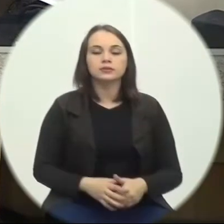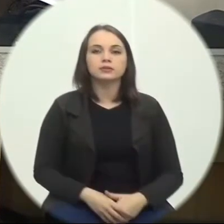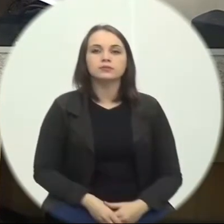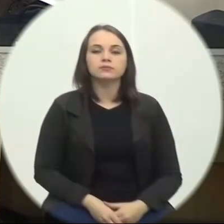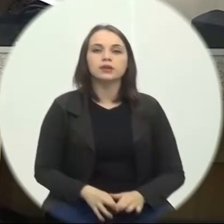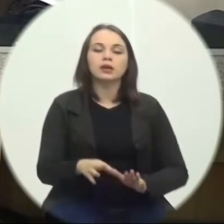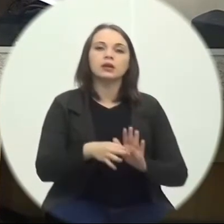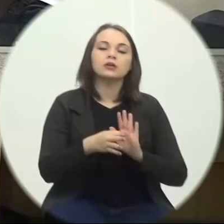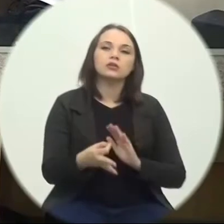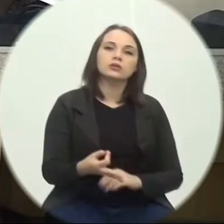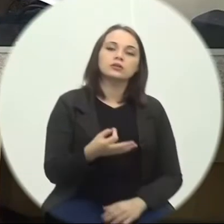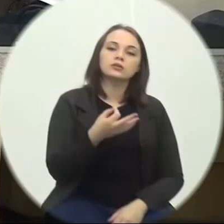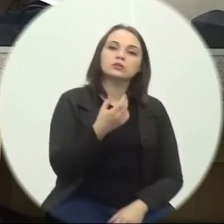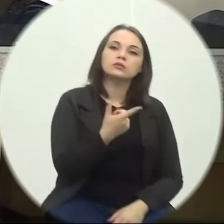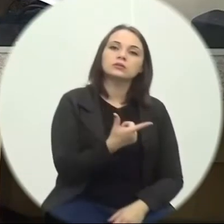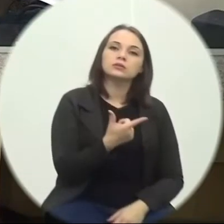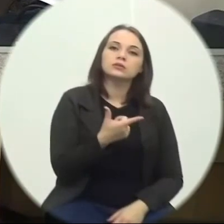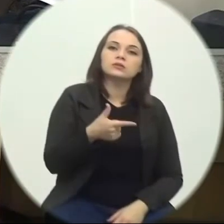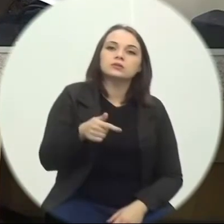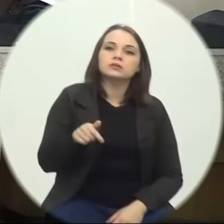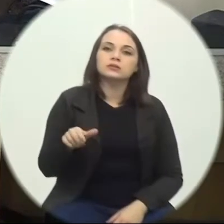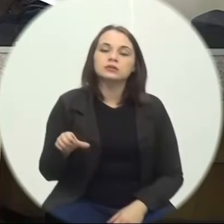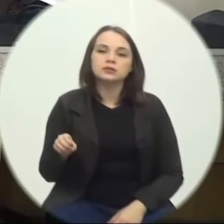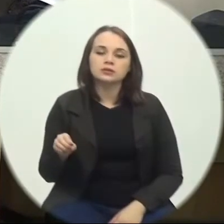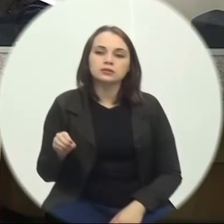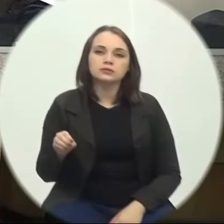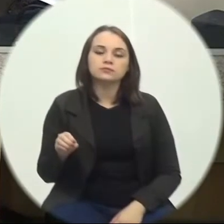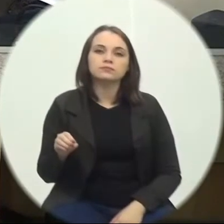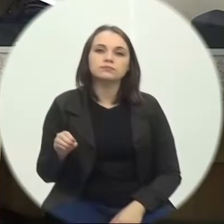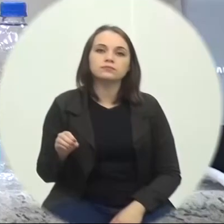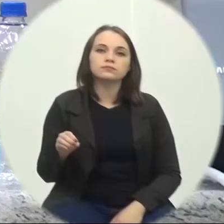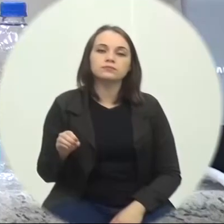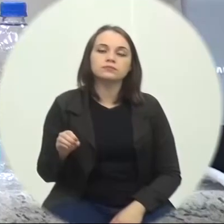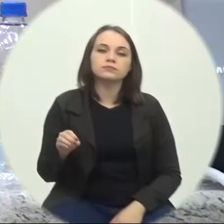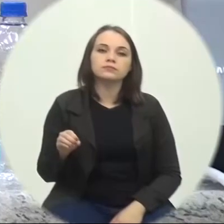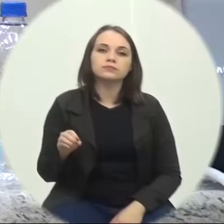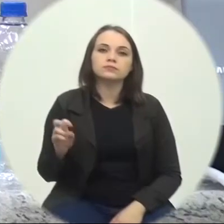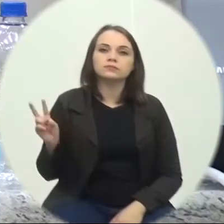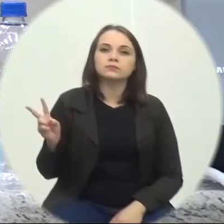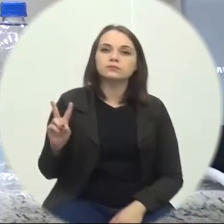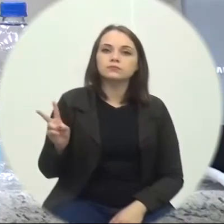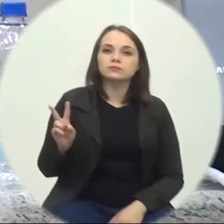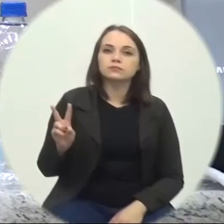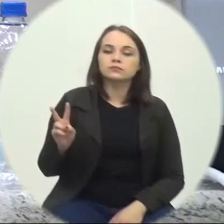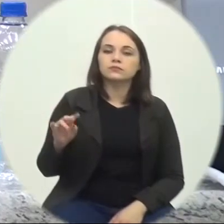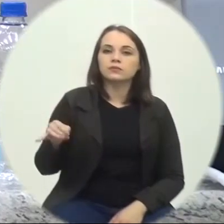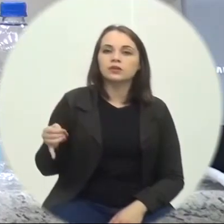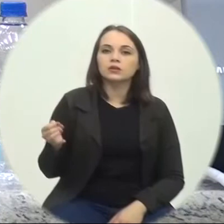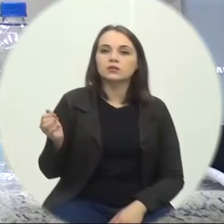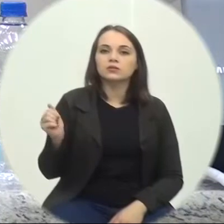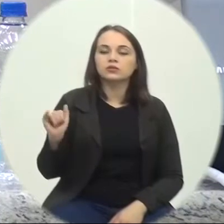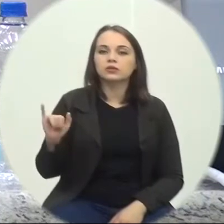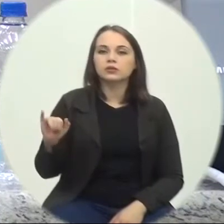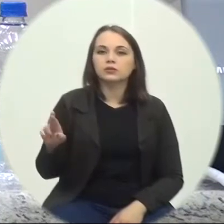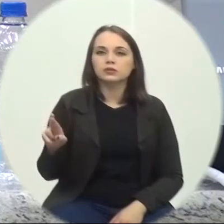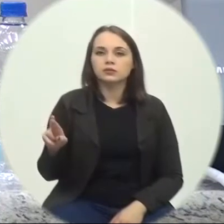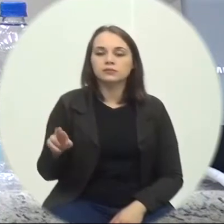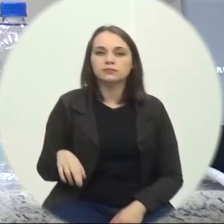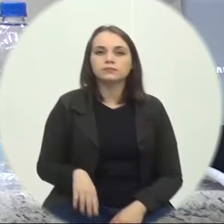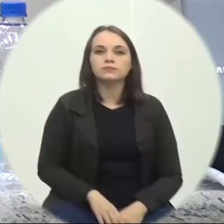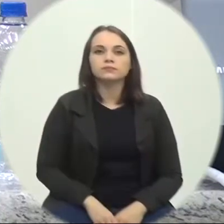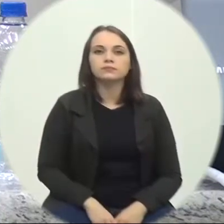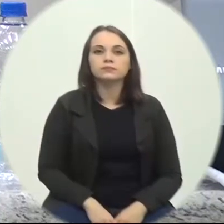Indicação Indicação 270 20 e 21 Autor Vereador Pastor Jair Augusto Alexandre